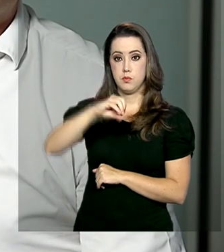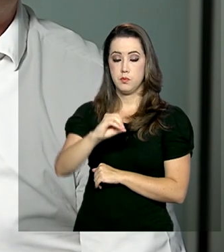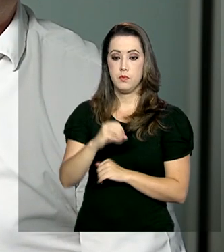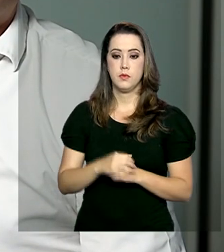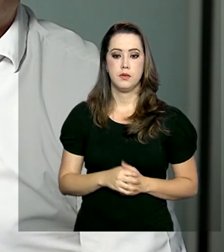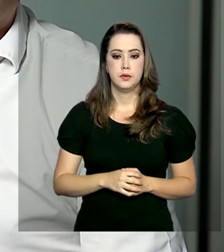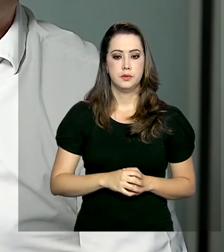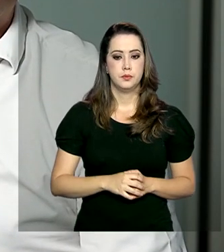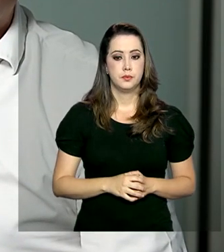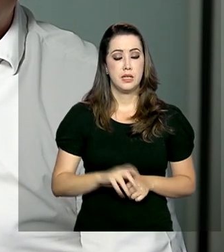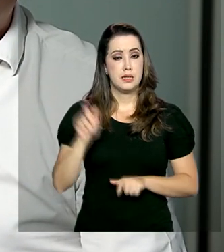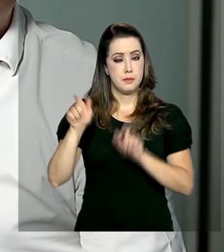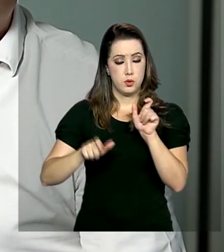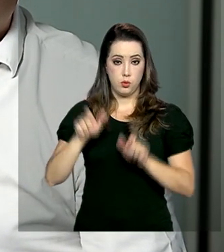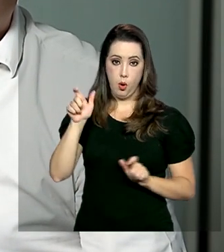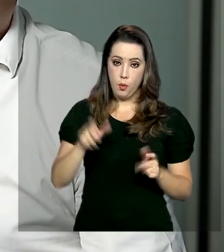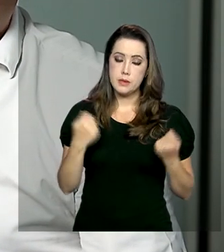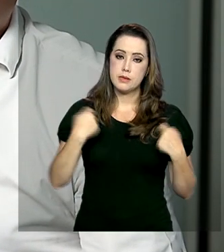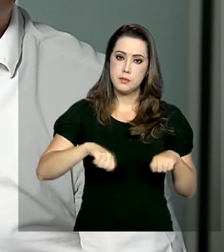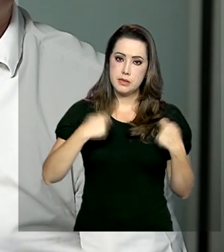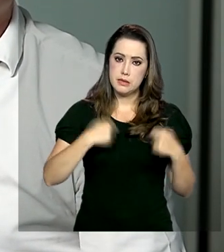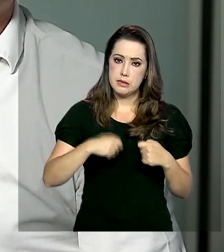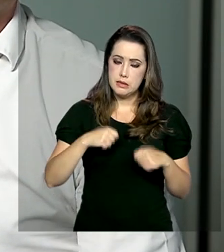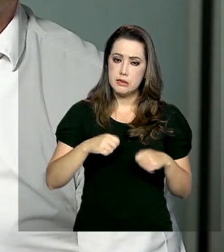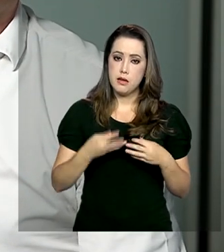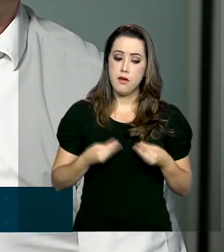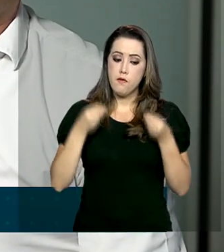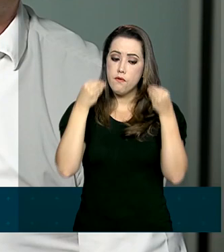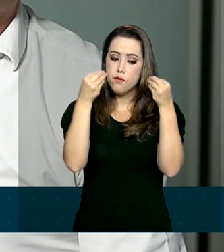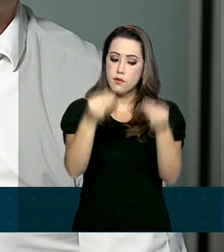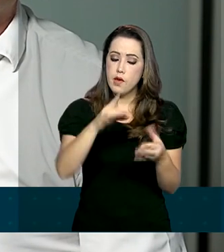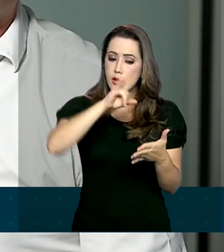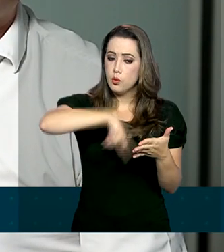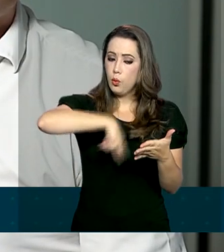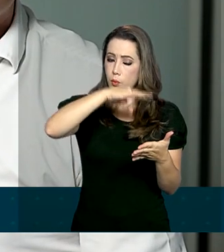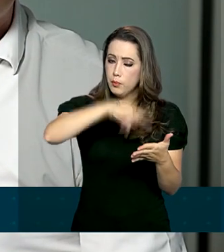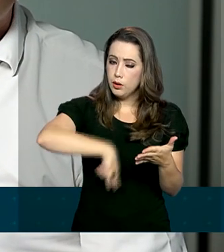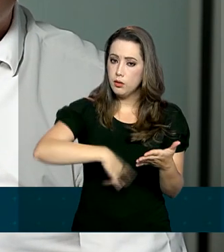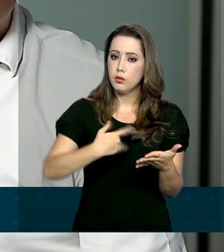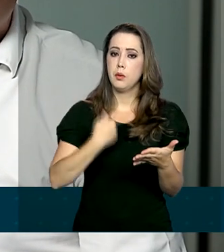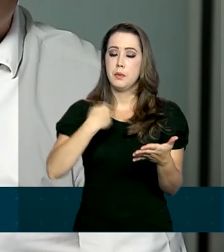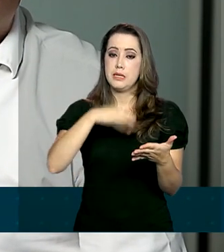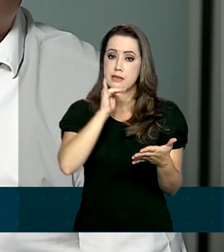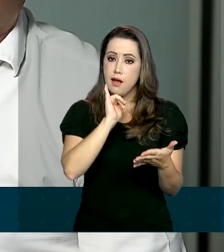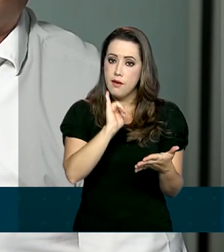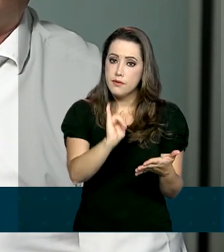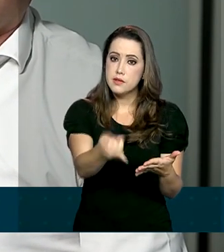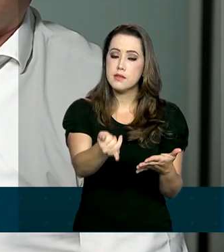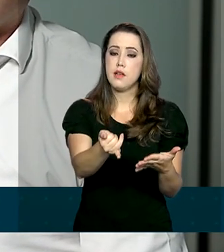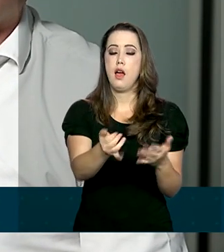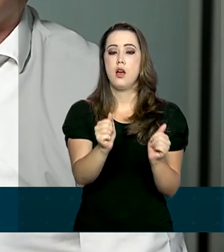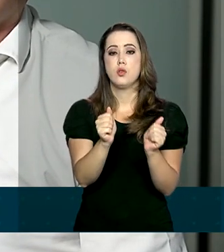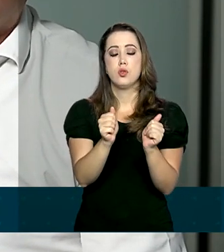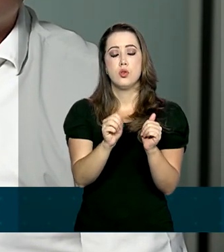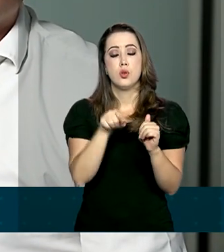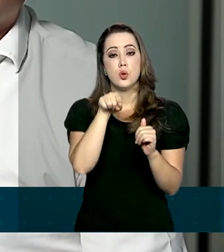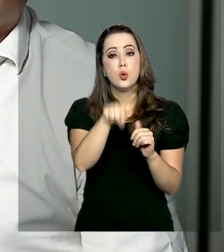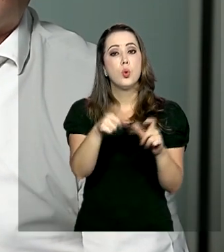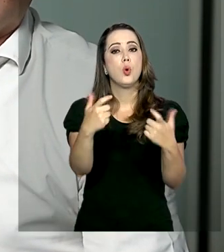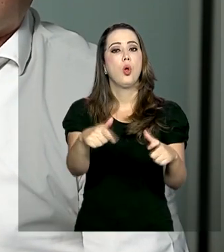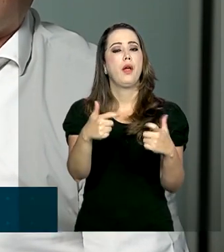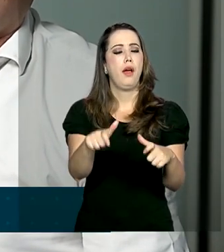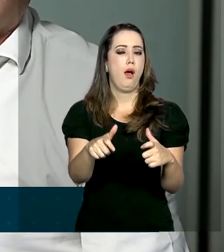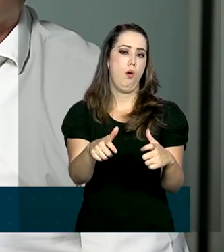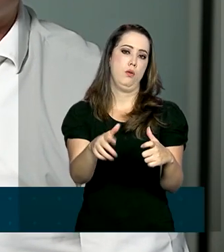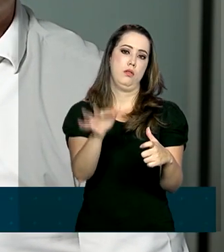estudantes que precisarem ainda enviar a documentação, eles devem se informar junto à instituição de ensino para saber qual é o canal de